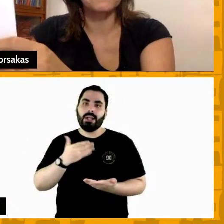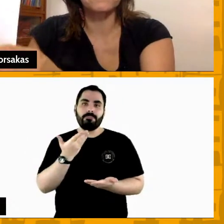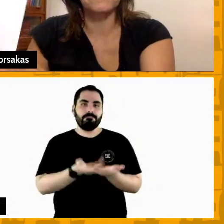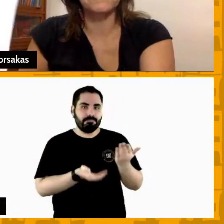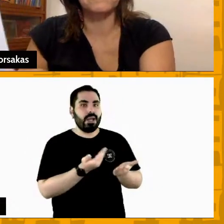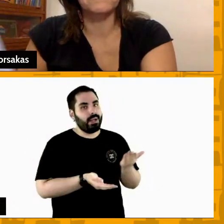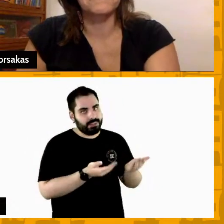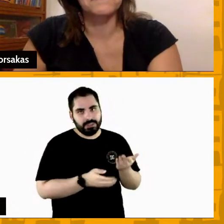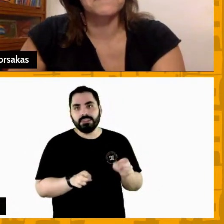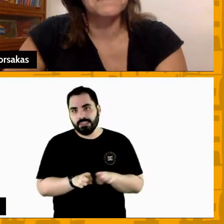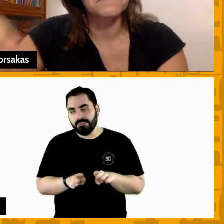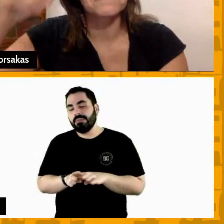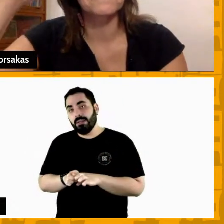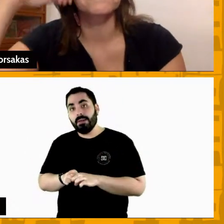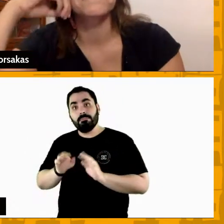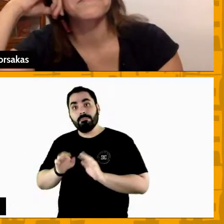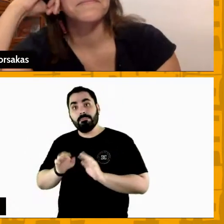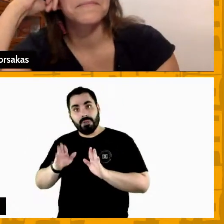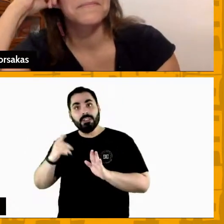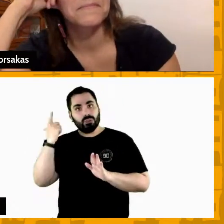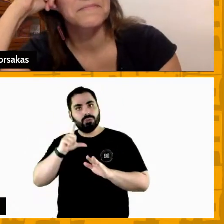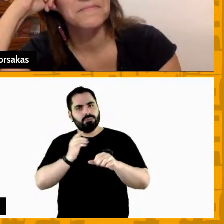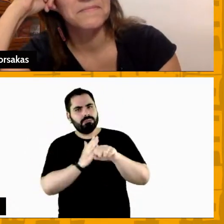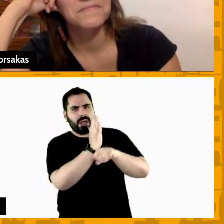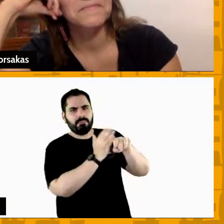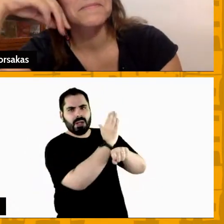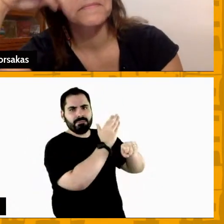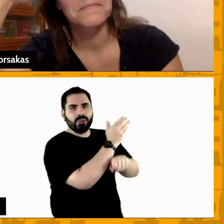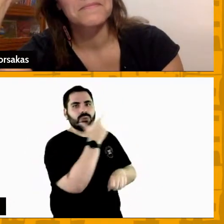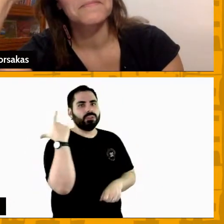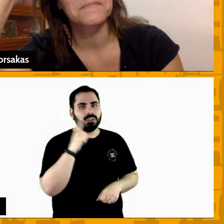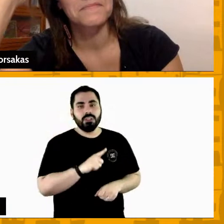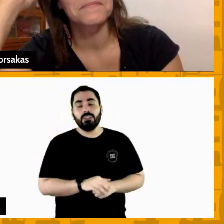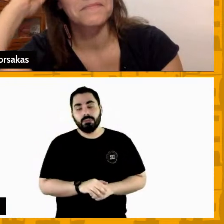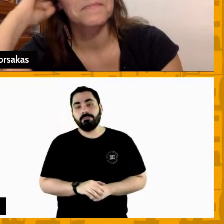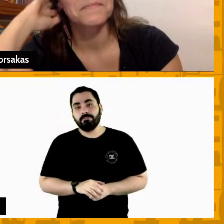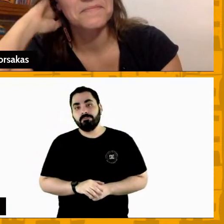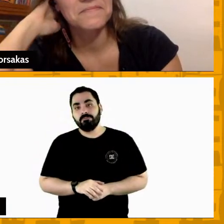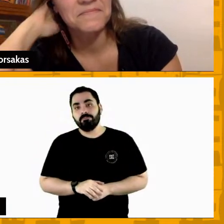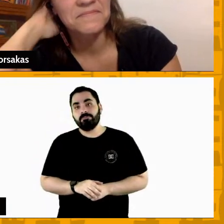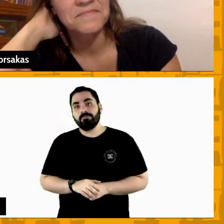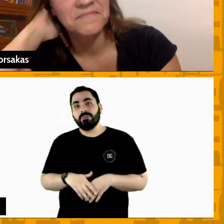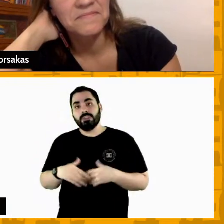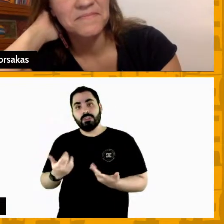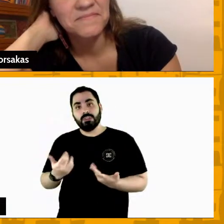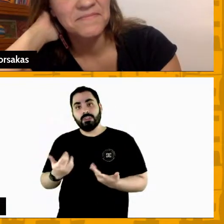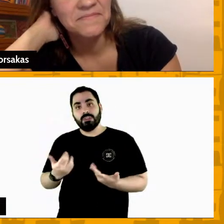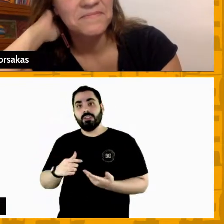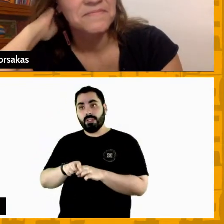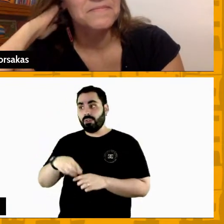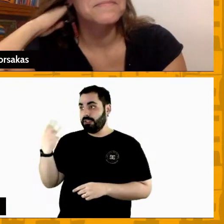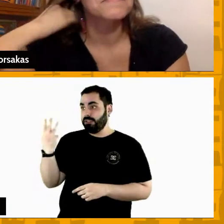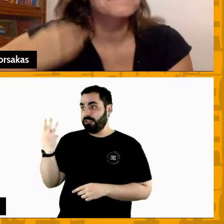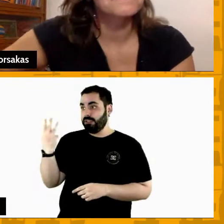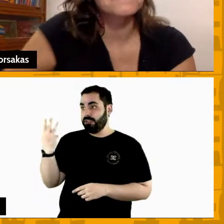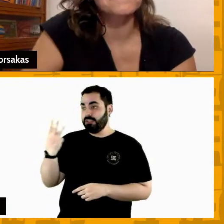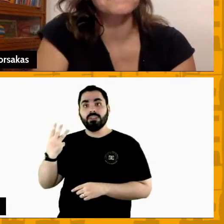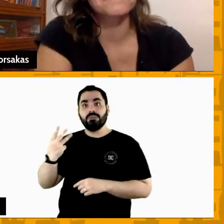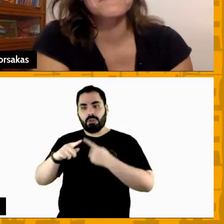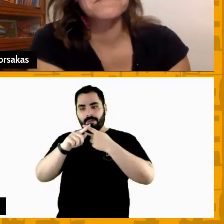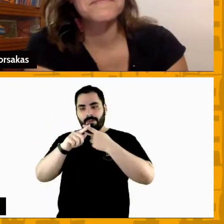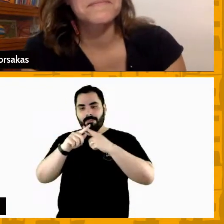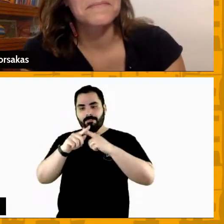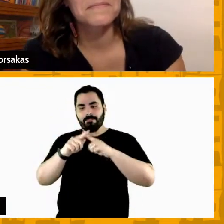foi muito vitorioso esse último ciclo que a gente está tendo né inclusive com o tricampeonato paulista que aconteceu só uma